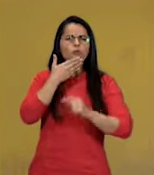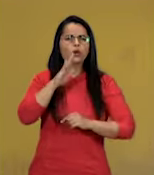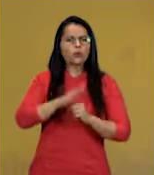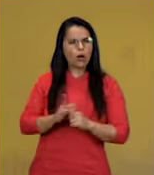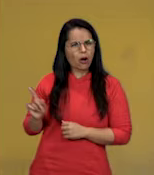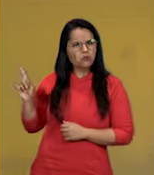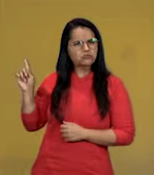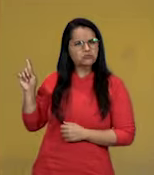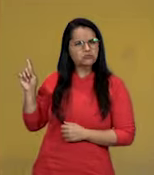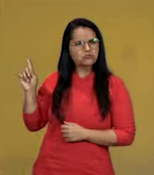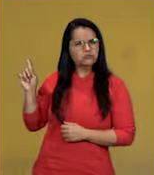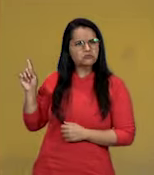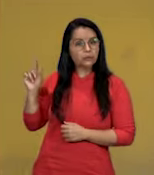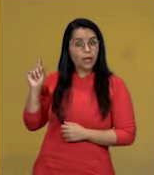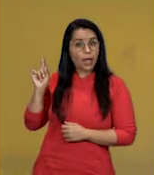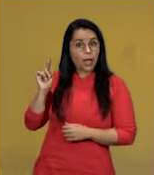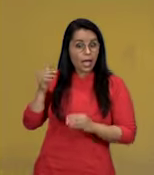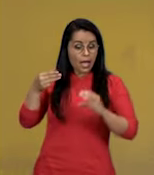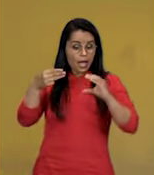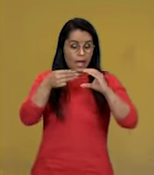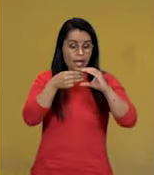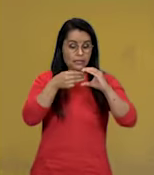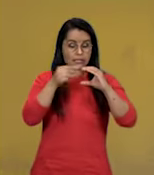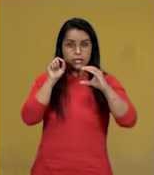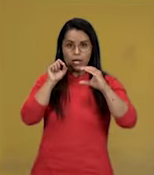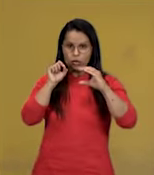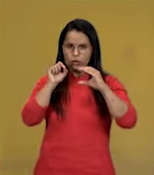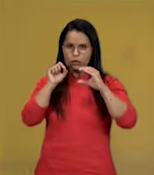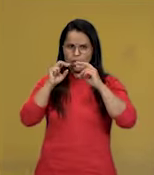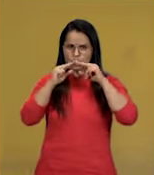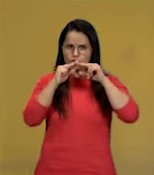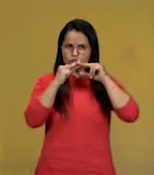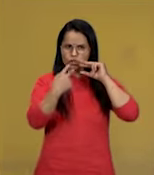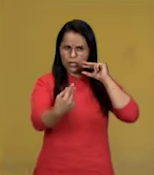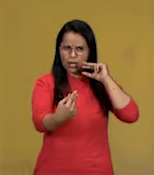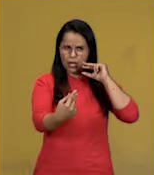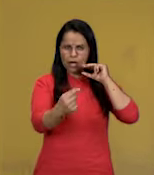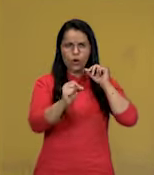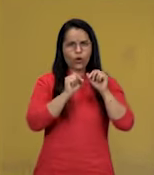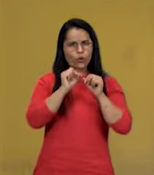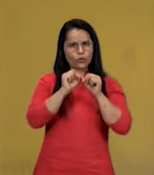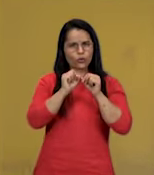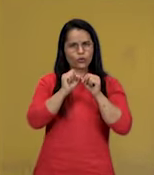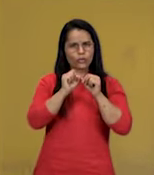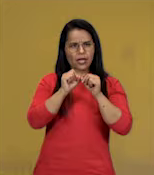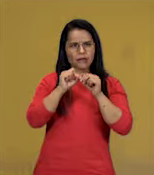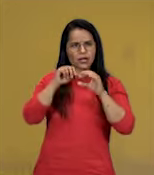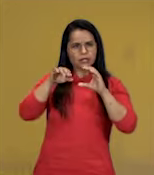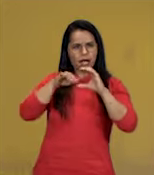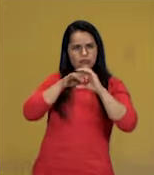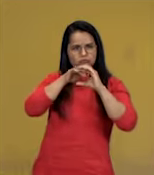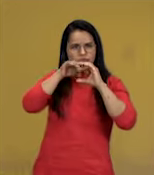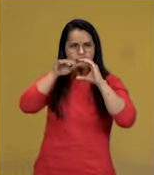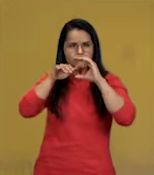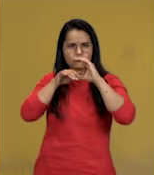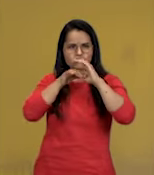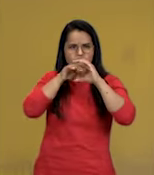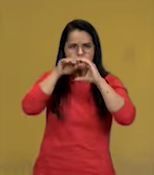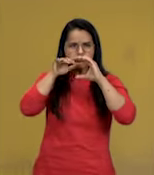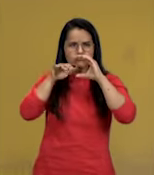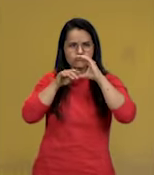Nesta célula, o material genético, ele vai estar disperso no citoplasma.